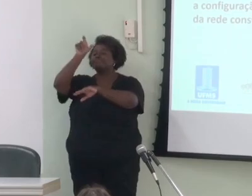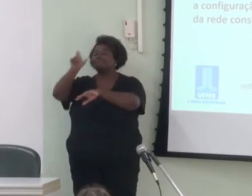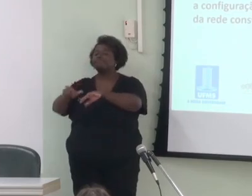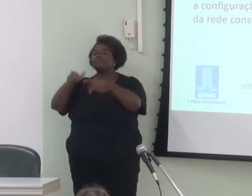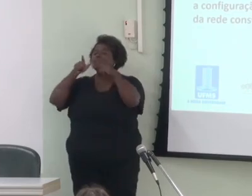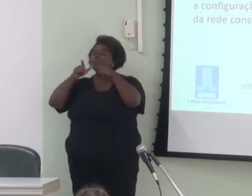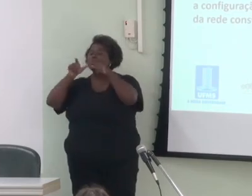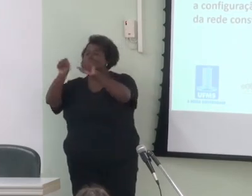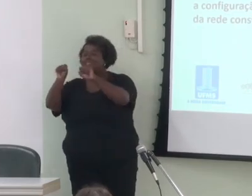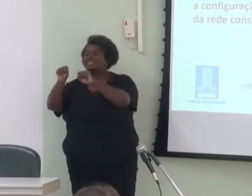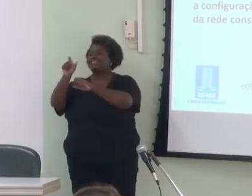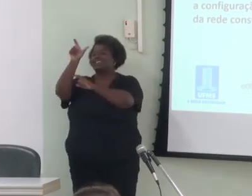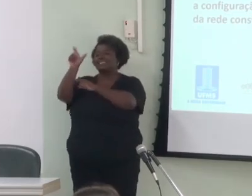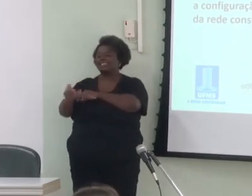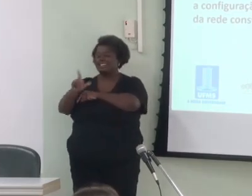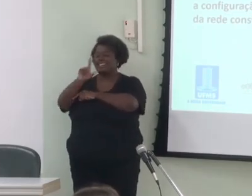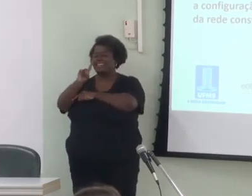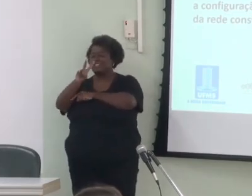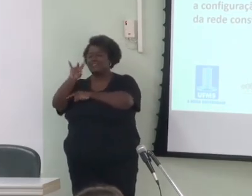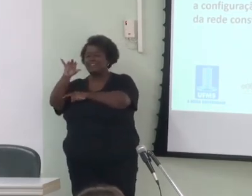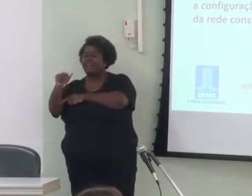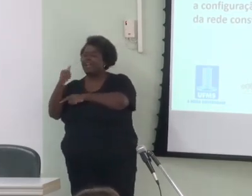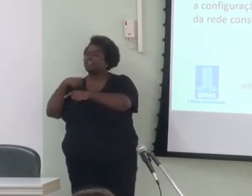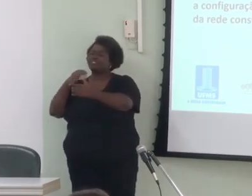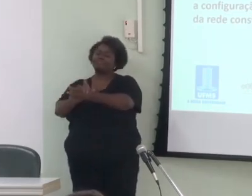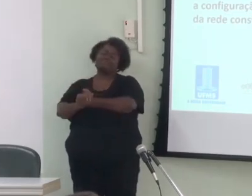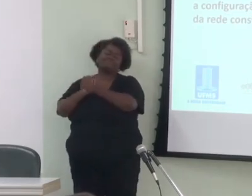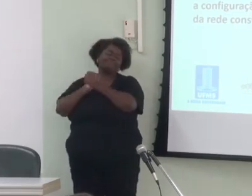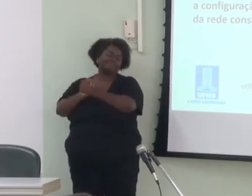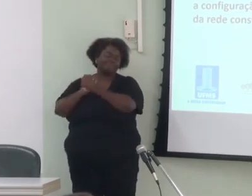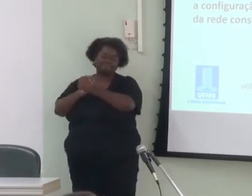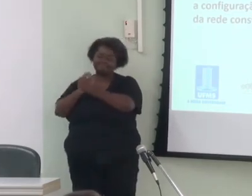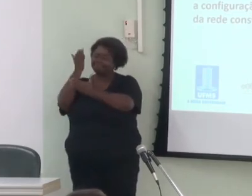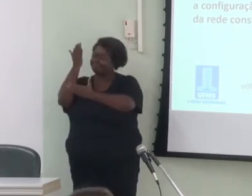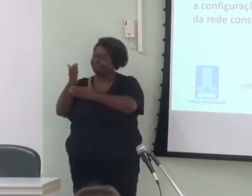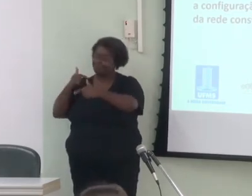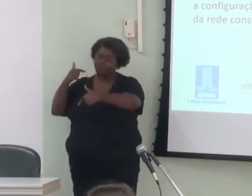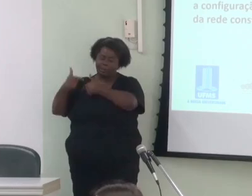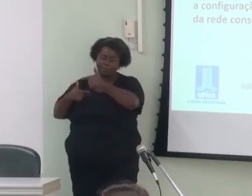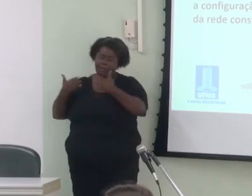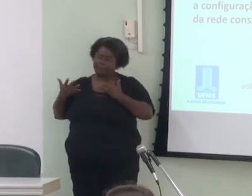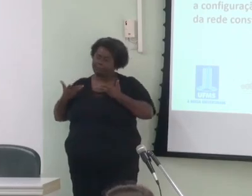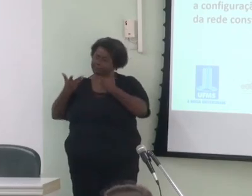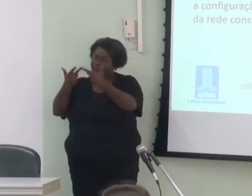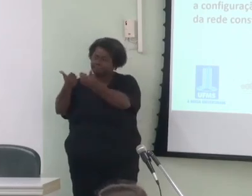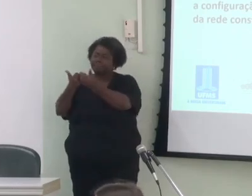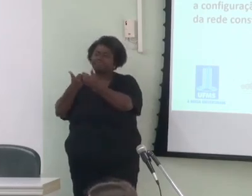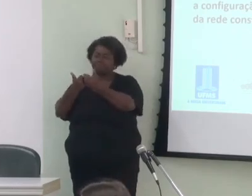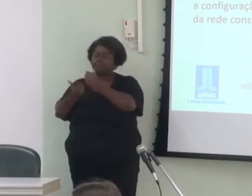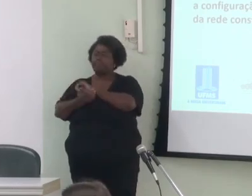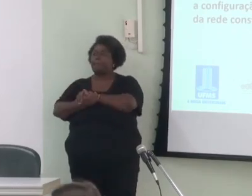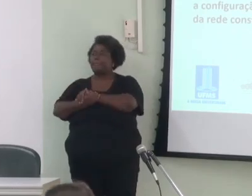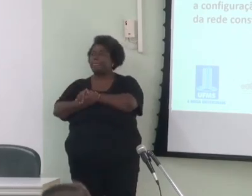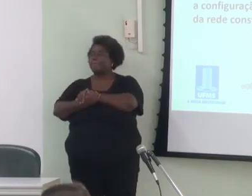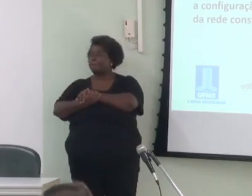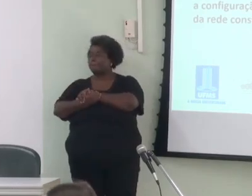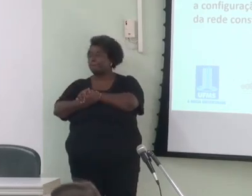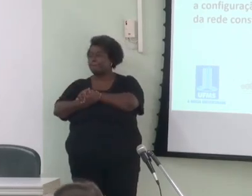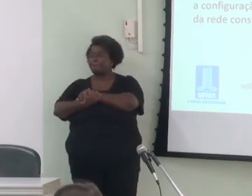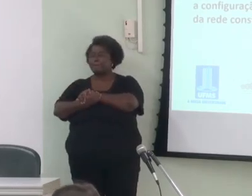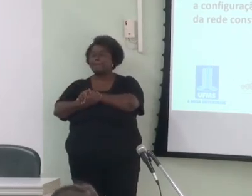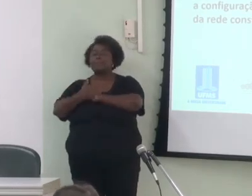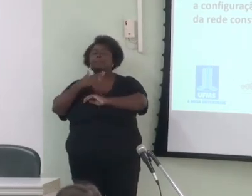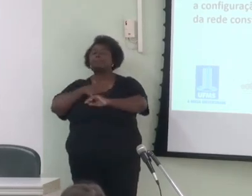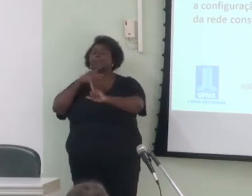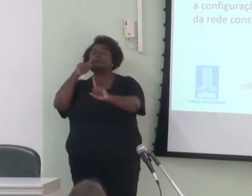geração a Lívia a quem eu cumprimento enormemente pelo trabalho desenvolvido Meu